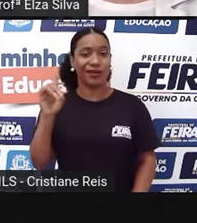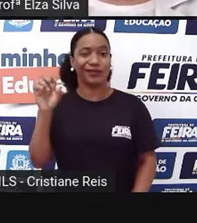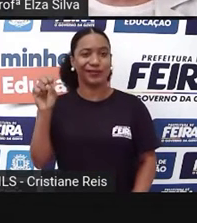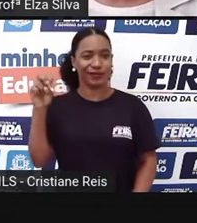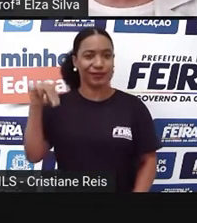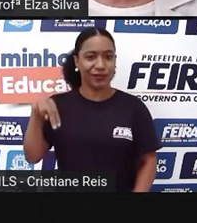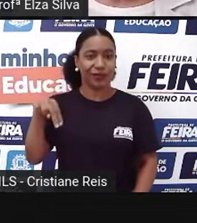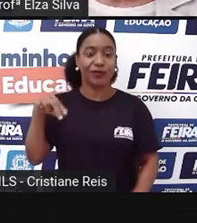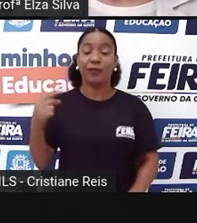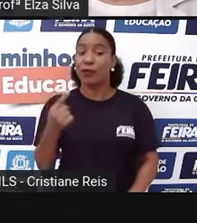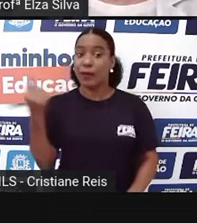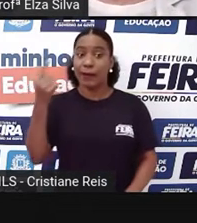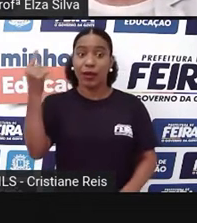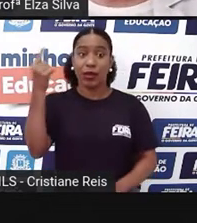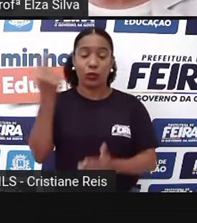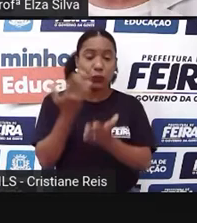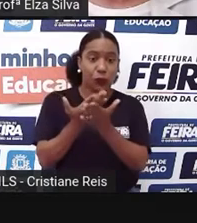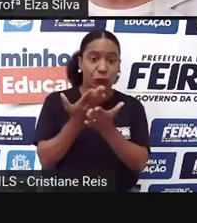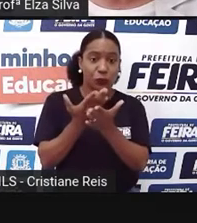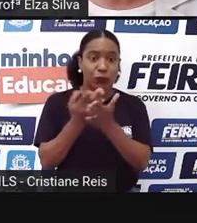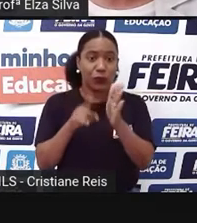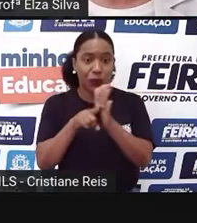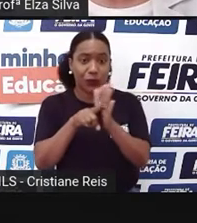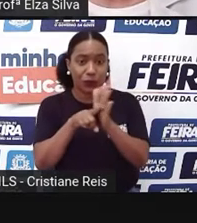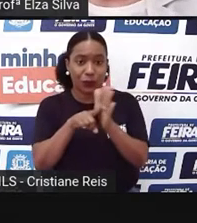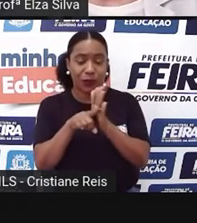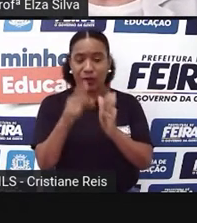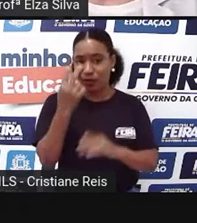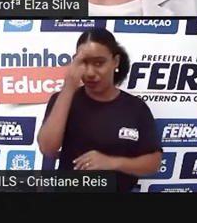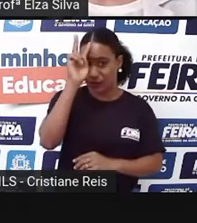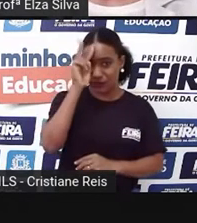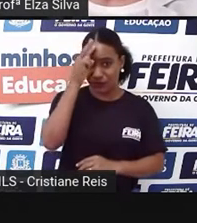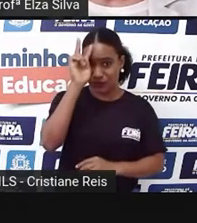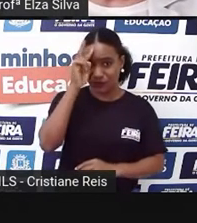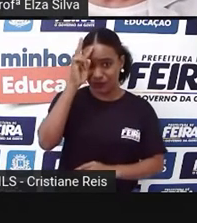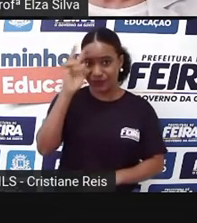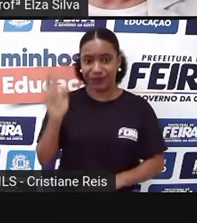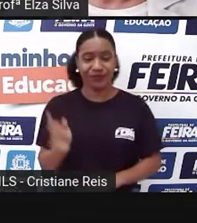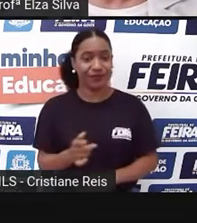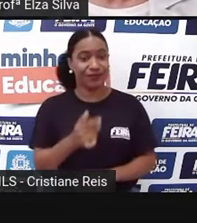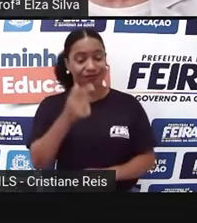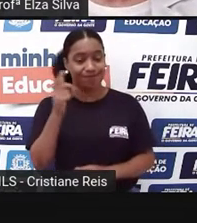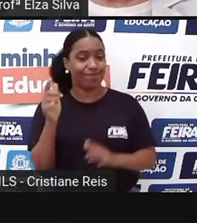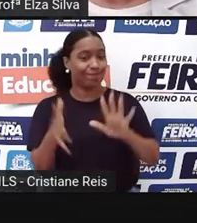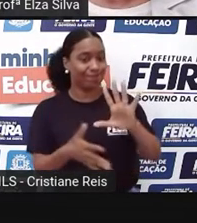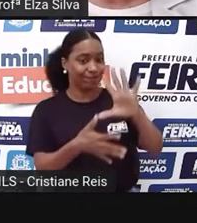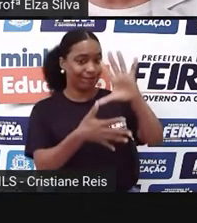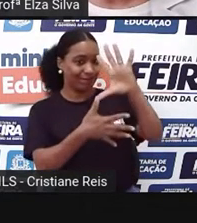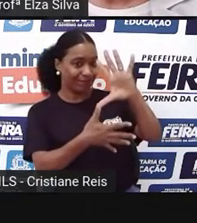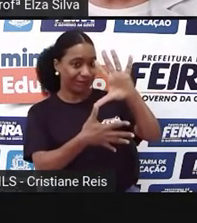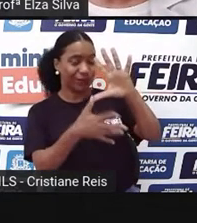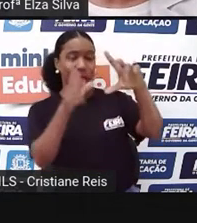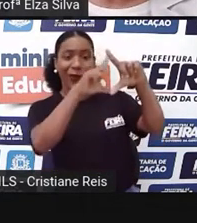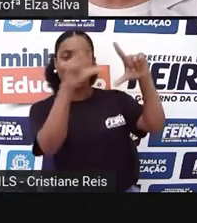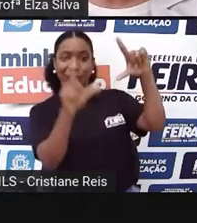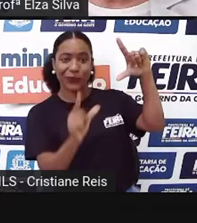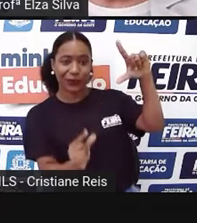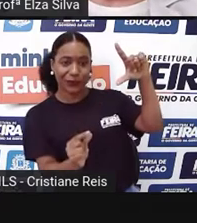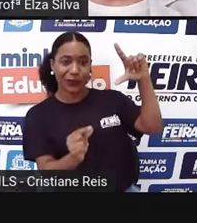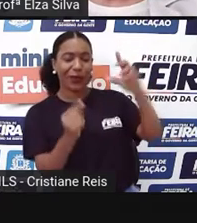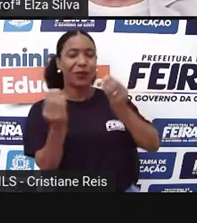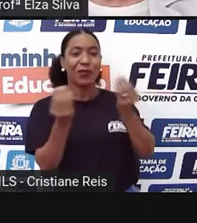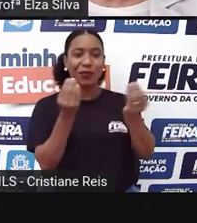estudiosos a estudar a história da América Africana. Ok?